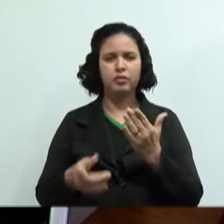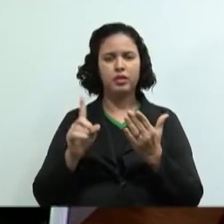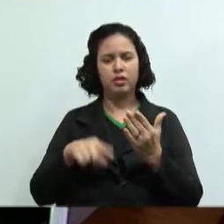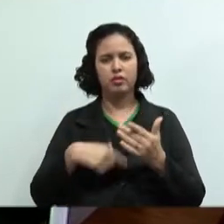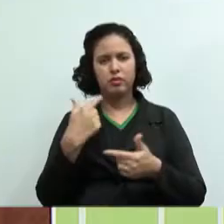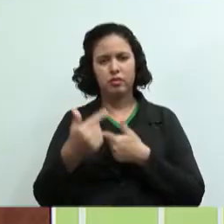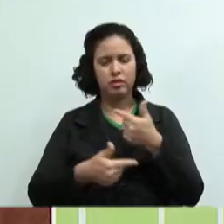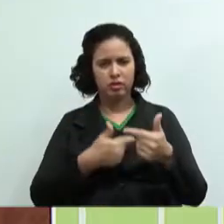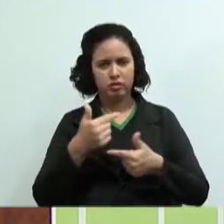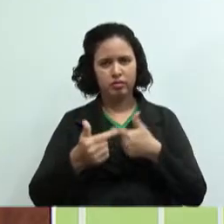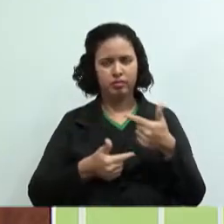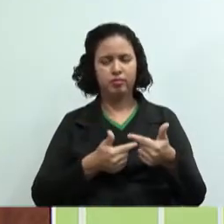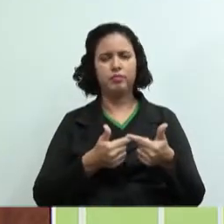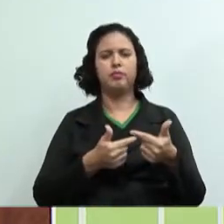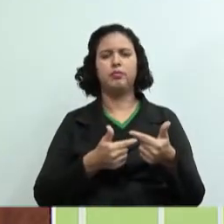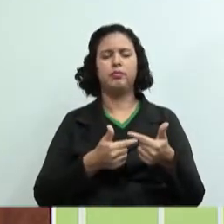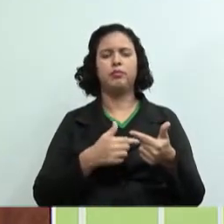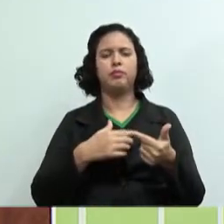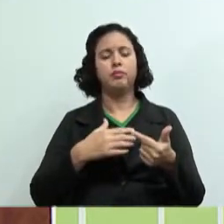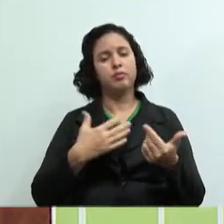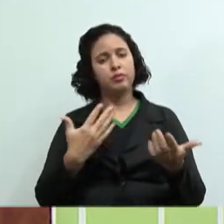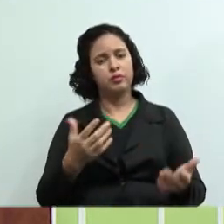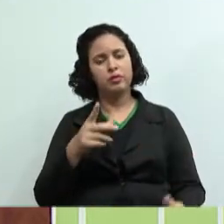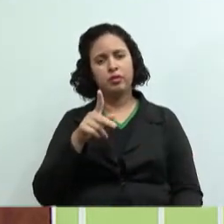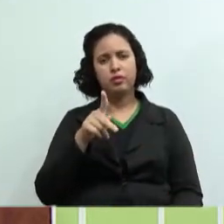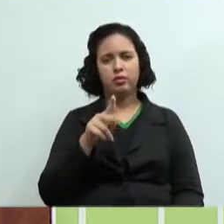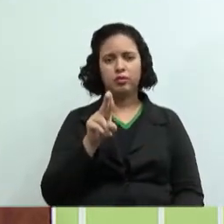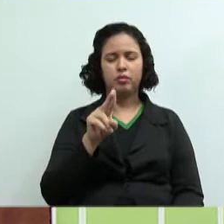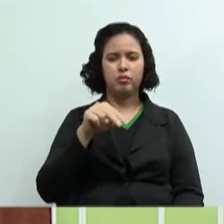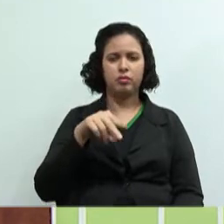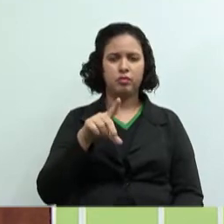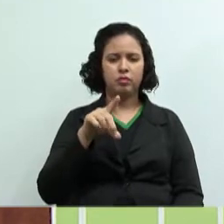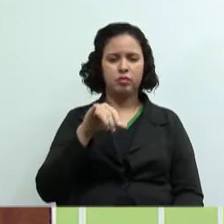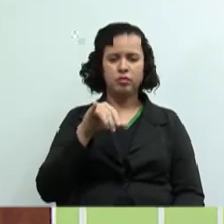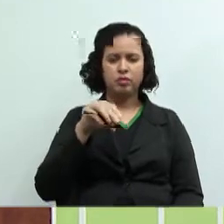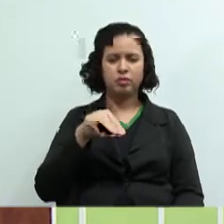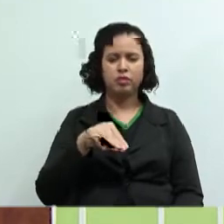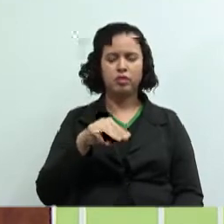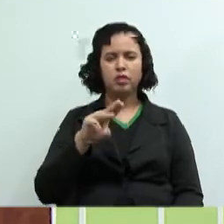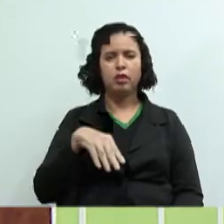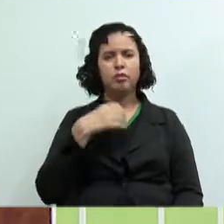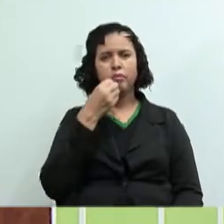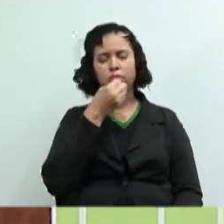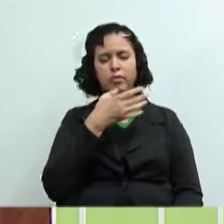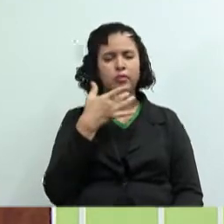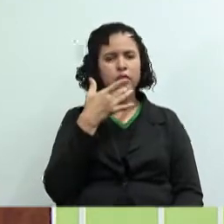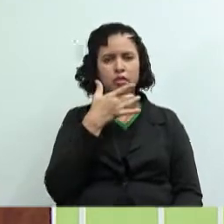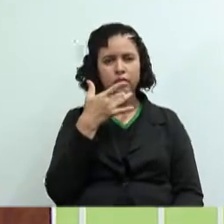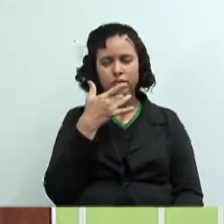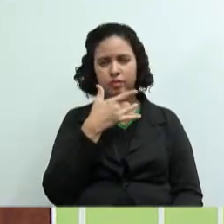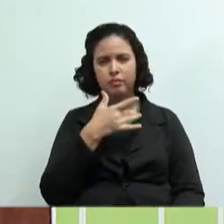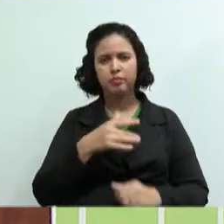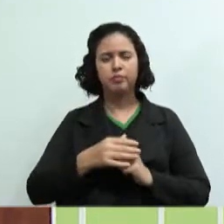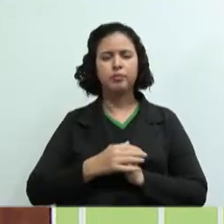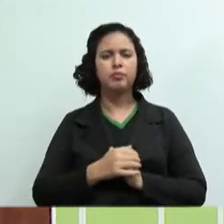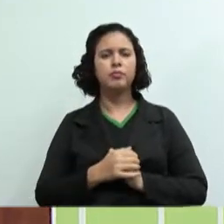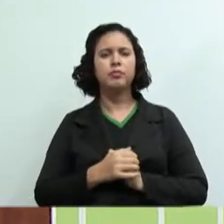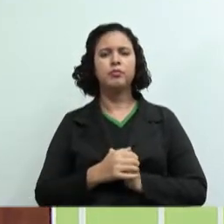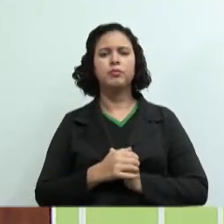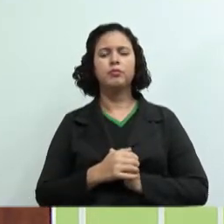trabalho e olha que o meu pudim de leite condensado, ele é saboroso. Então vamos lá, eu não posso ter prejuízo.